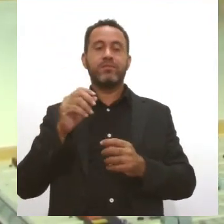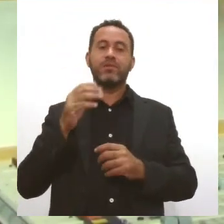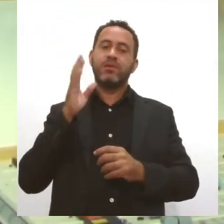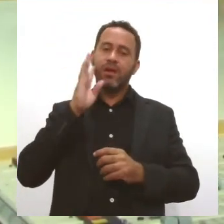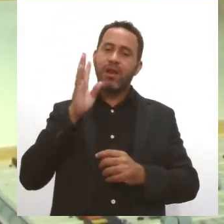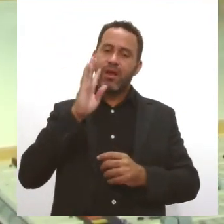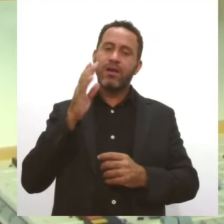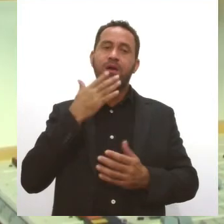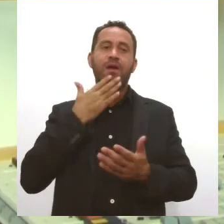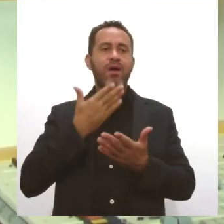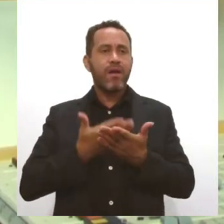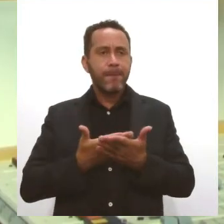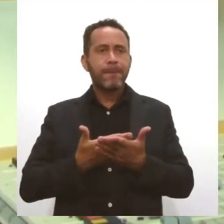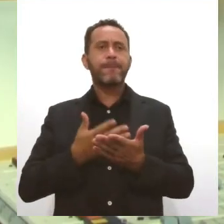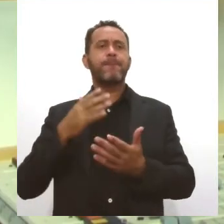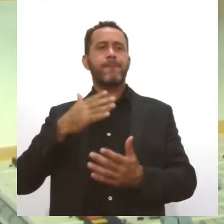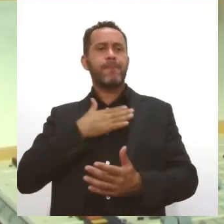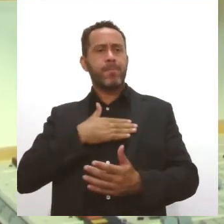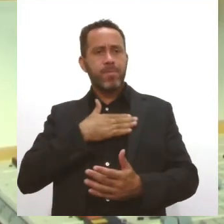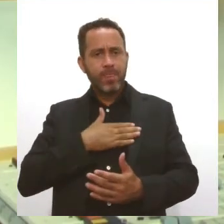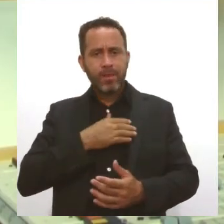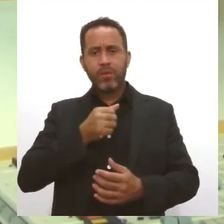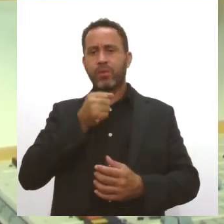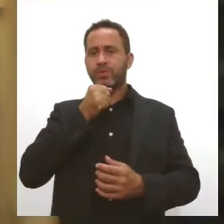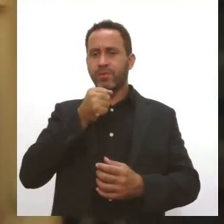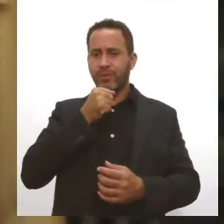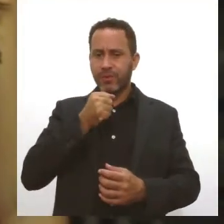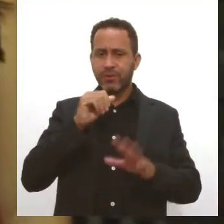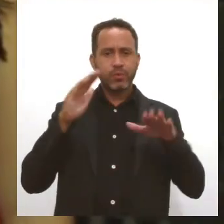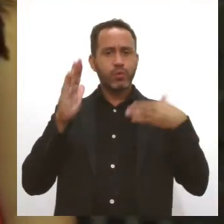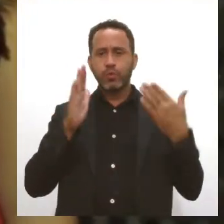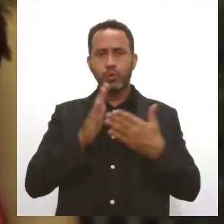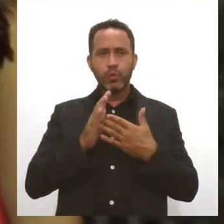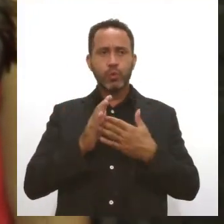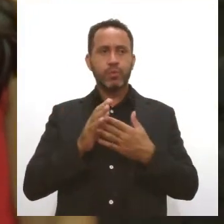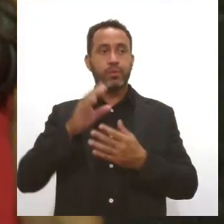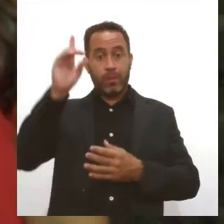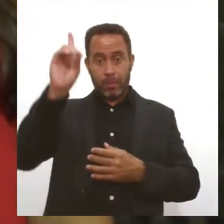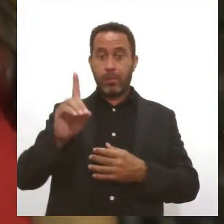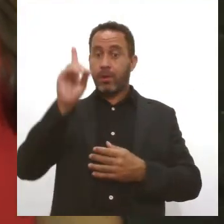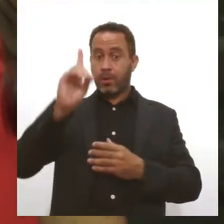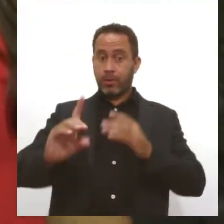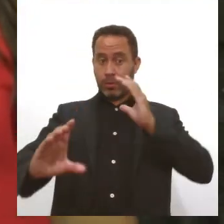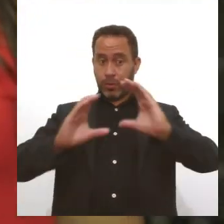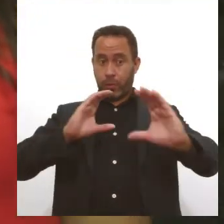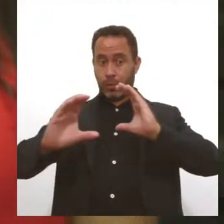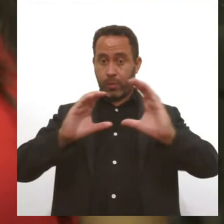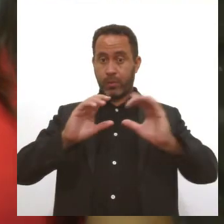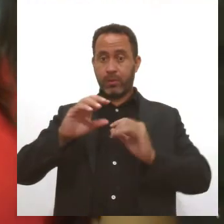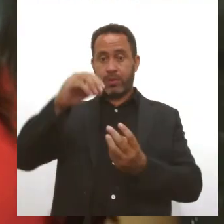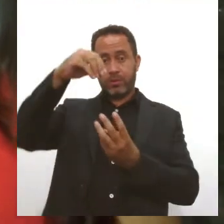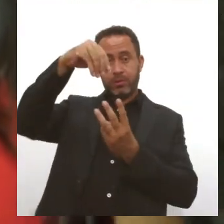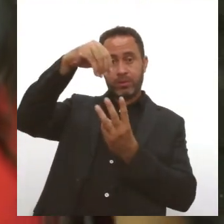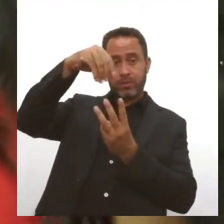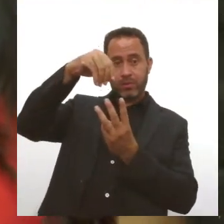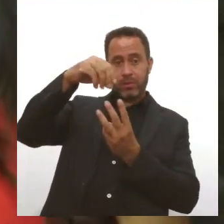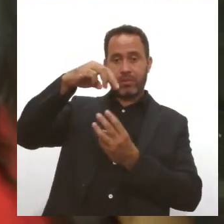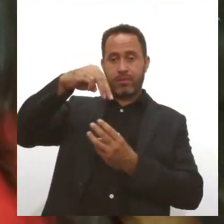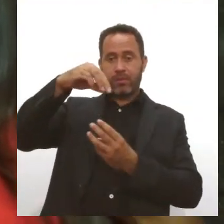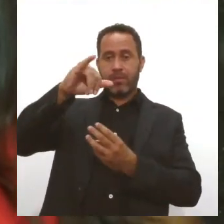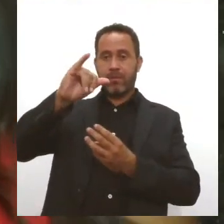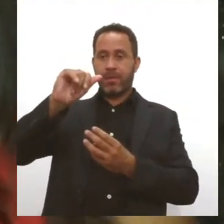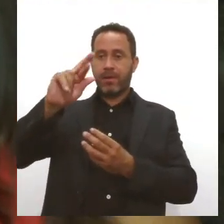admiração pelo rádio, pelo jornalismo como um Para a diretora de comunicação da UFS, Maíra